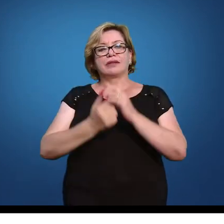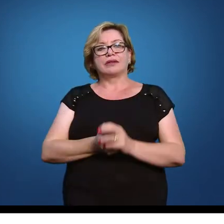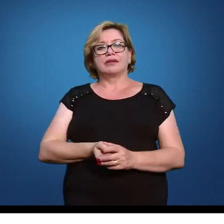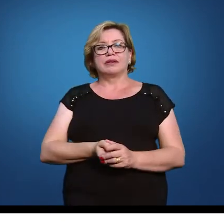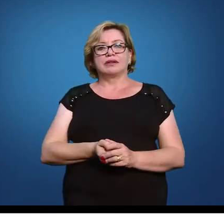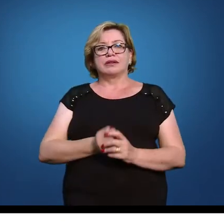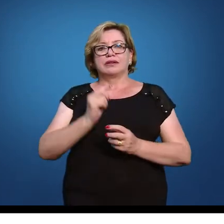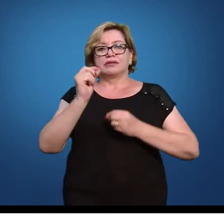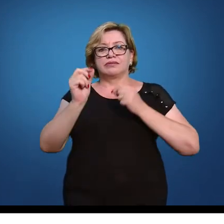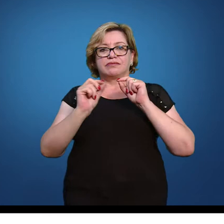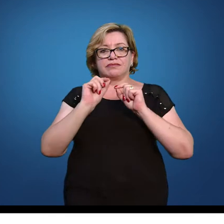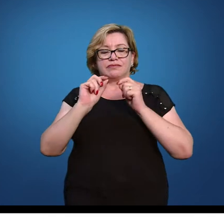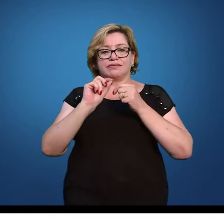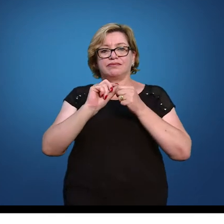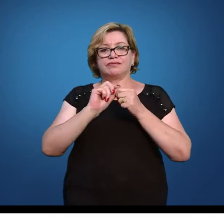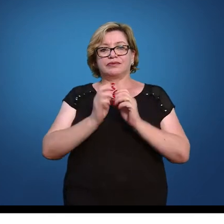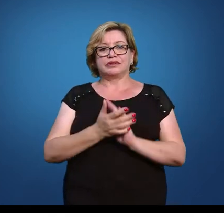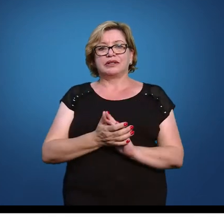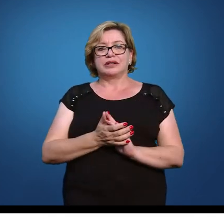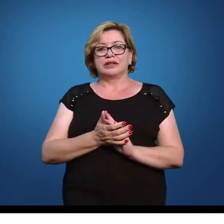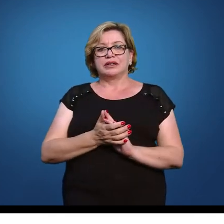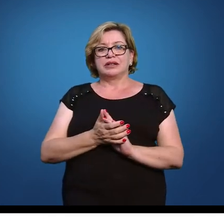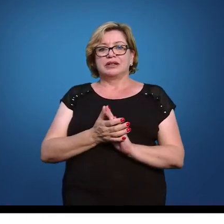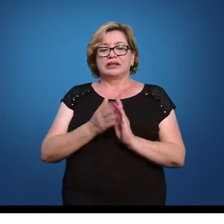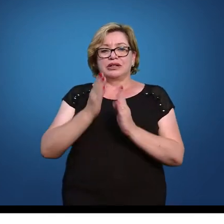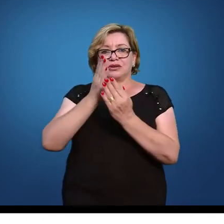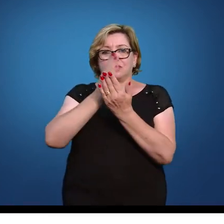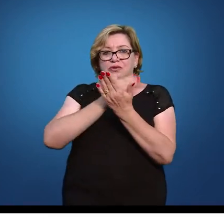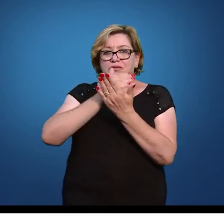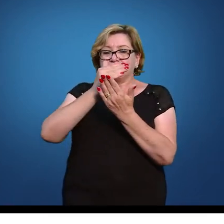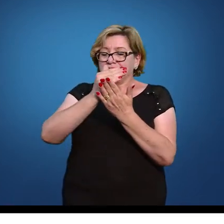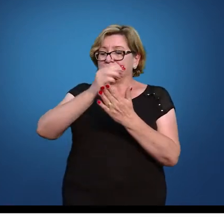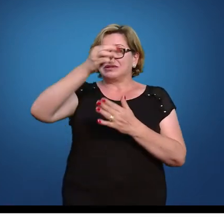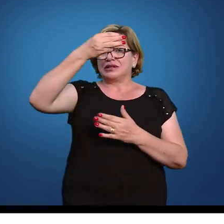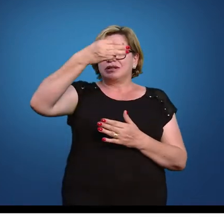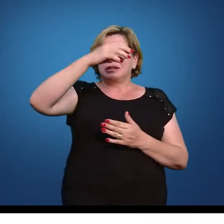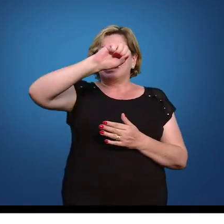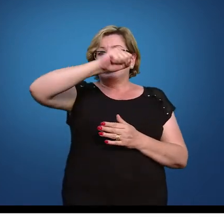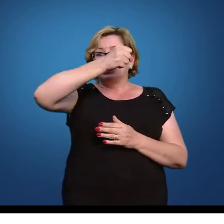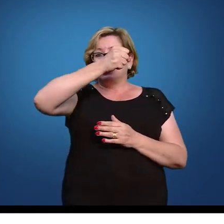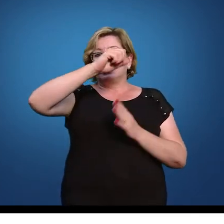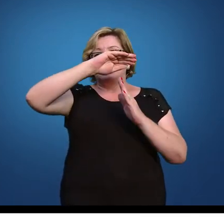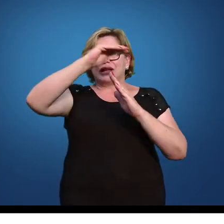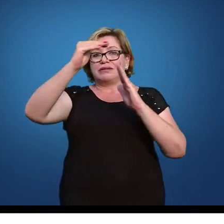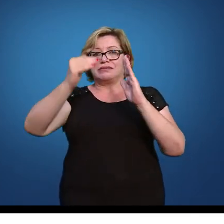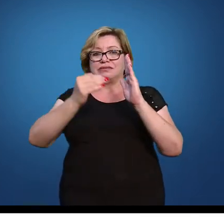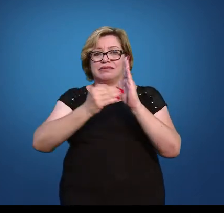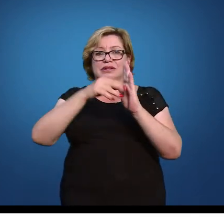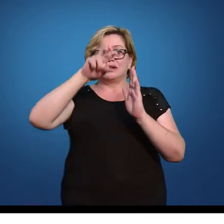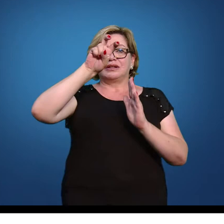é esse pedaço aqui que vai desde o 38 até o 54